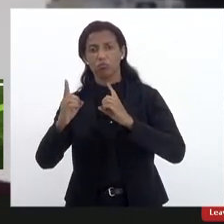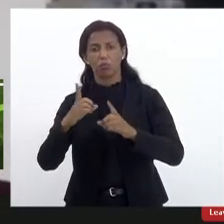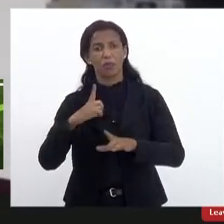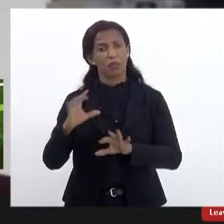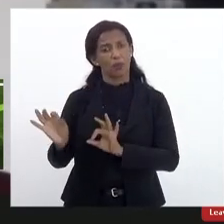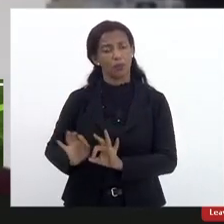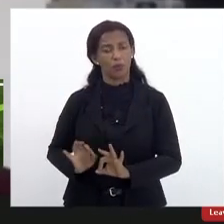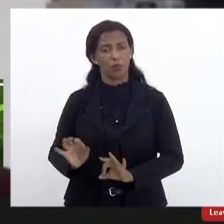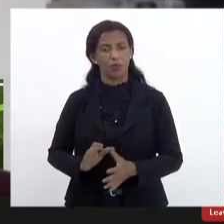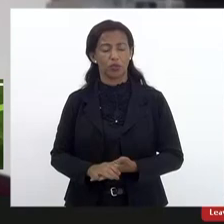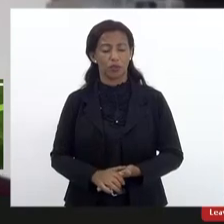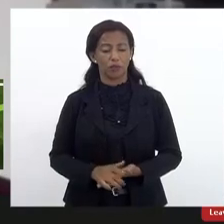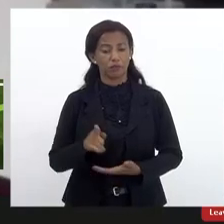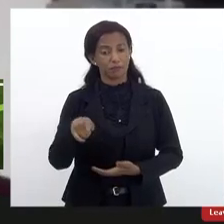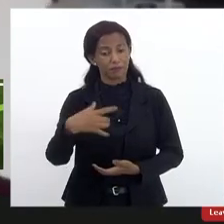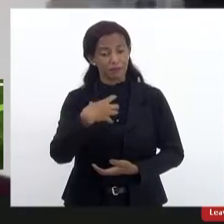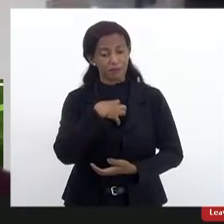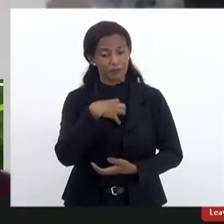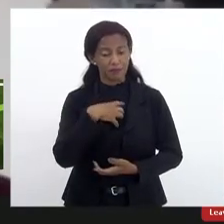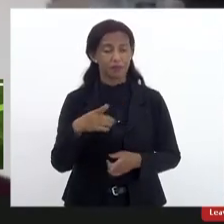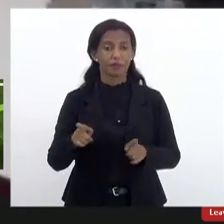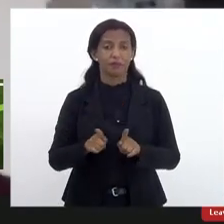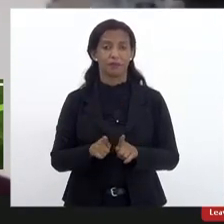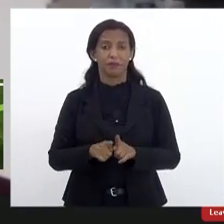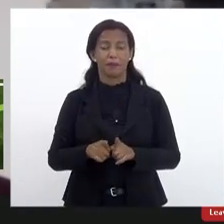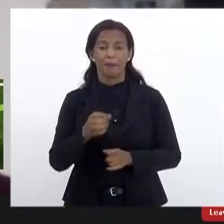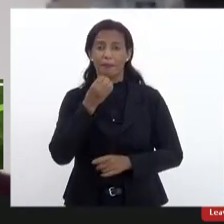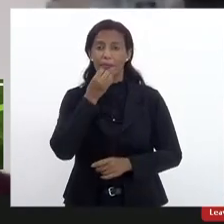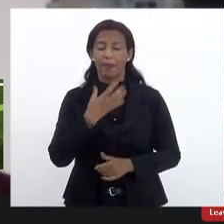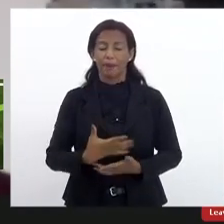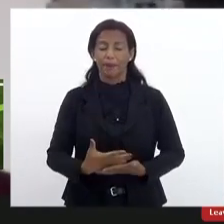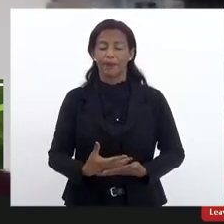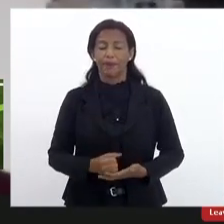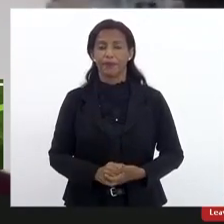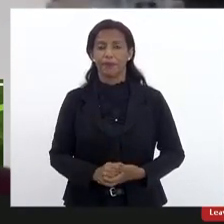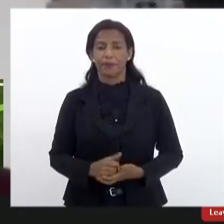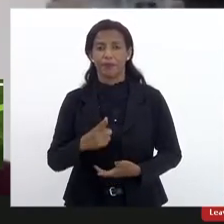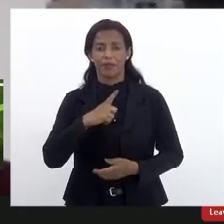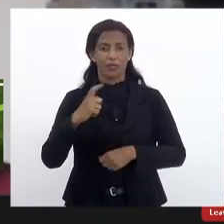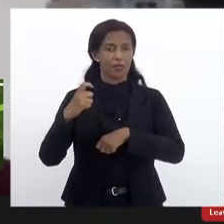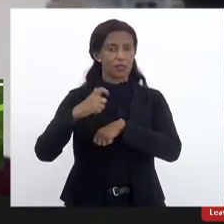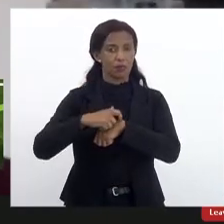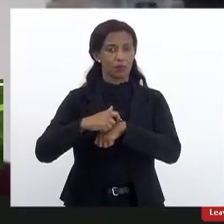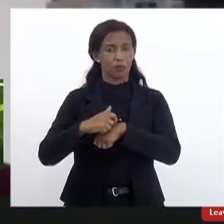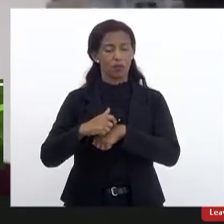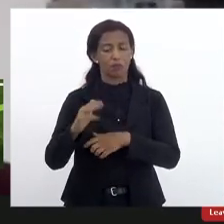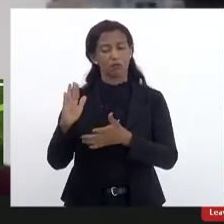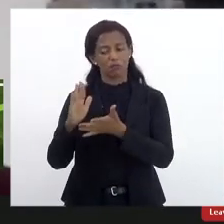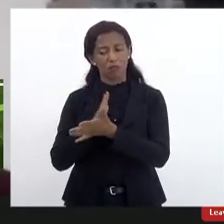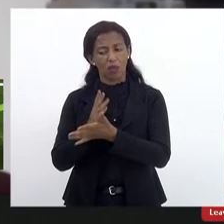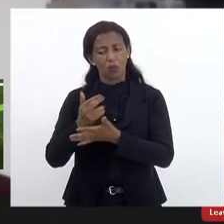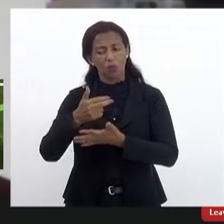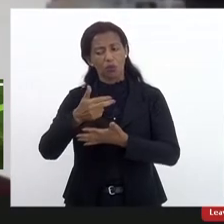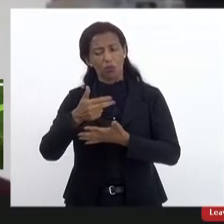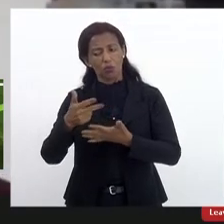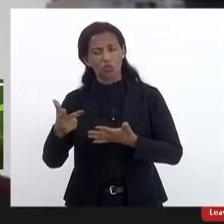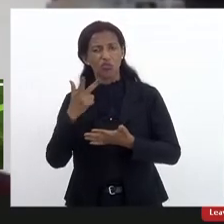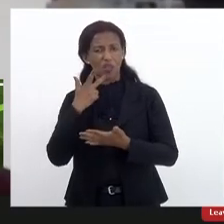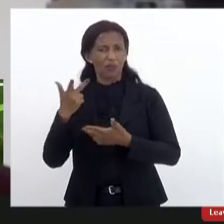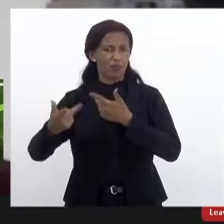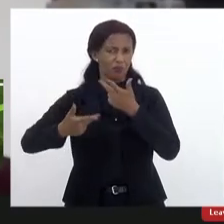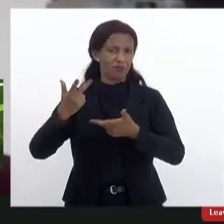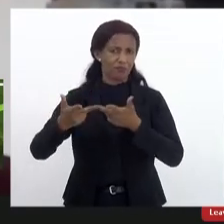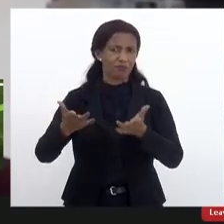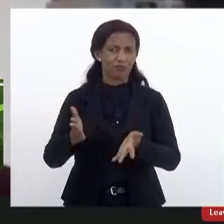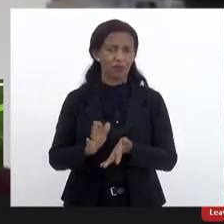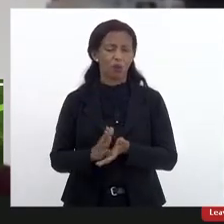plano e aí nesse sentido eu acho que também vale a gente usar desse momento algumas coisas que já foram ditas mas como é que